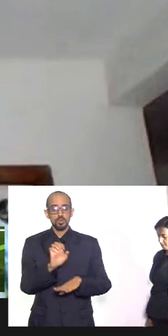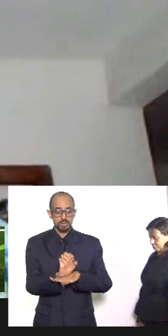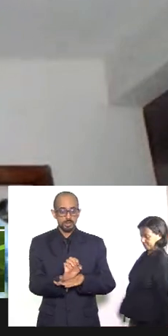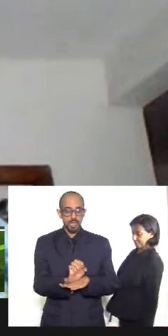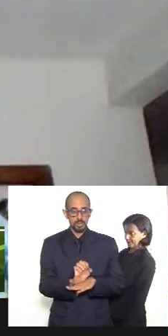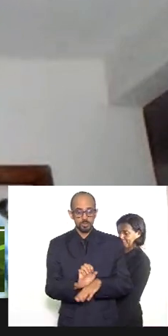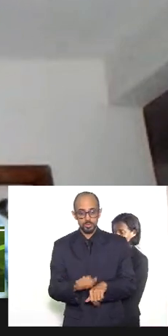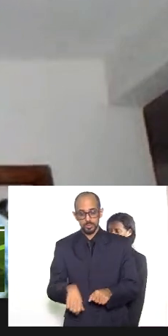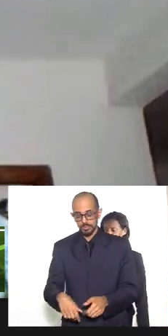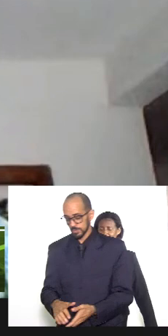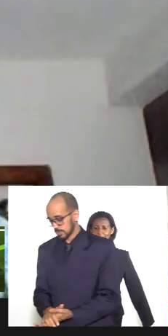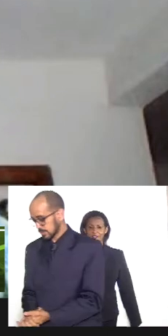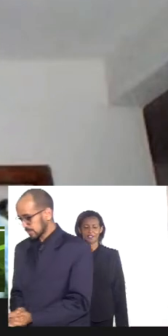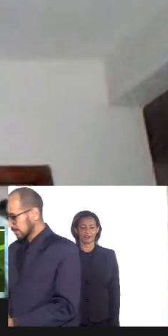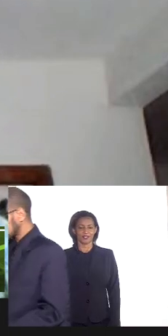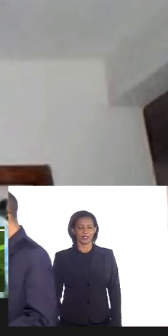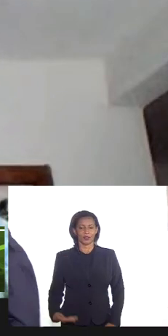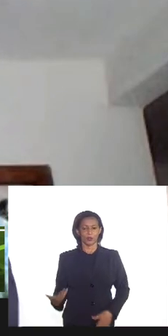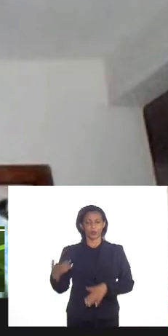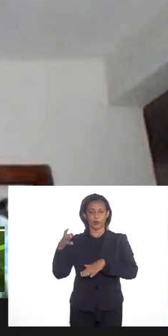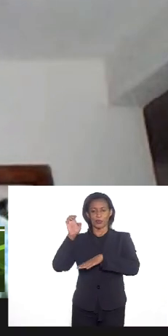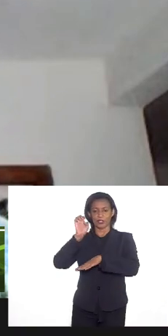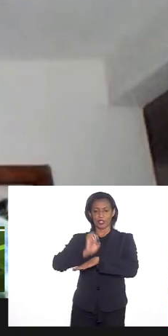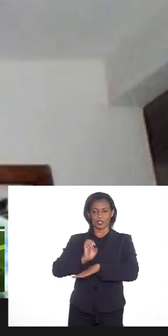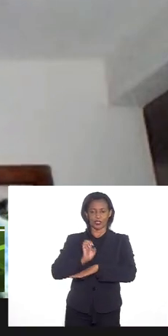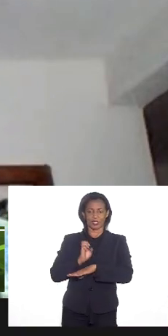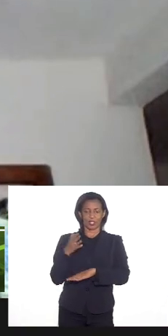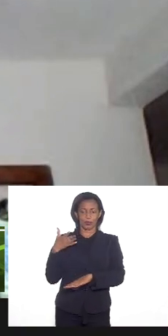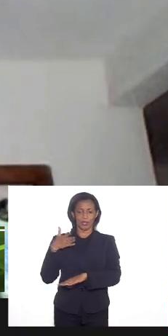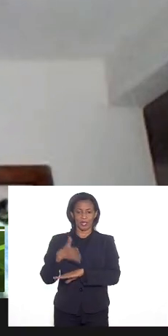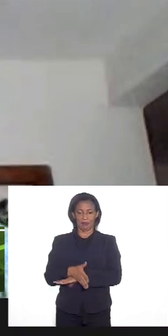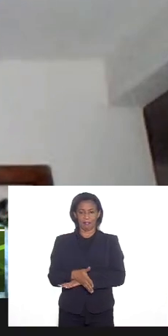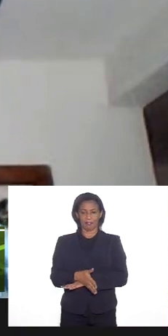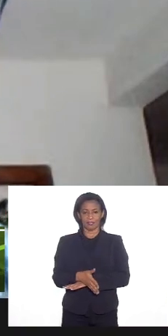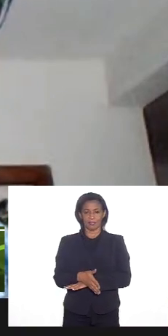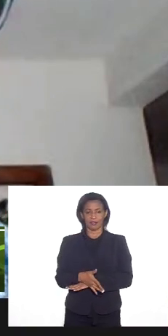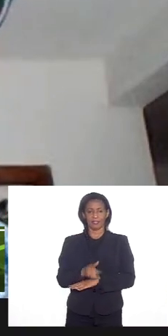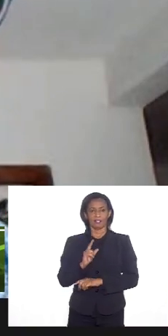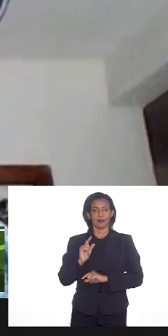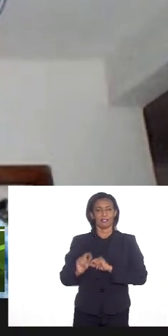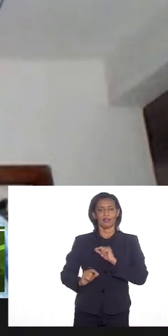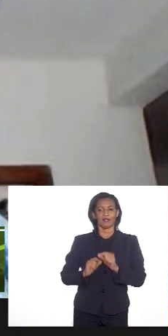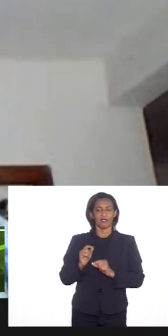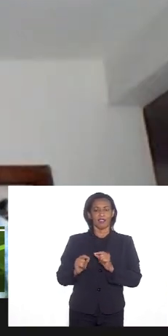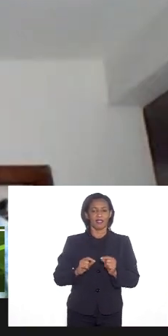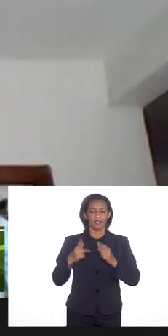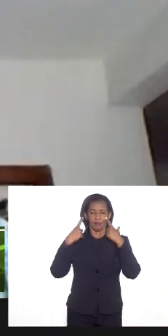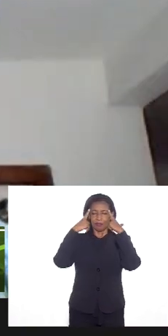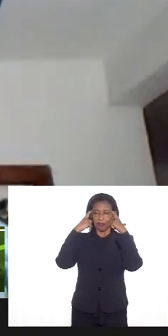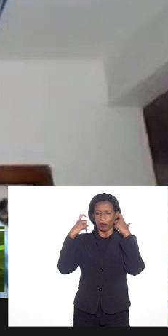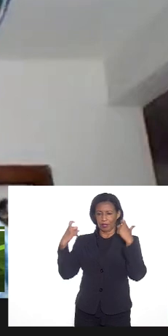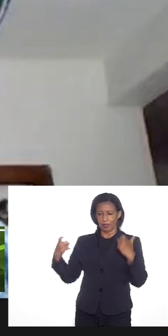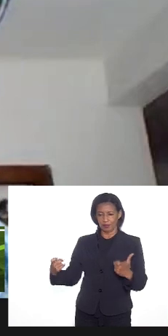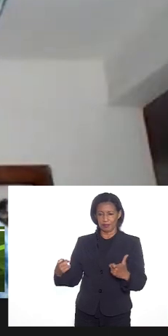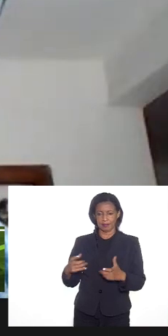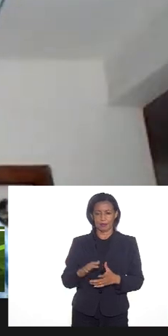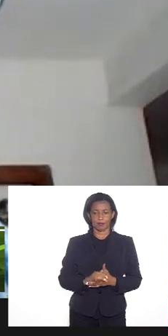o braço do estado que entra é o braço da repressão da violência